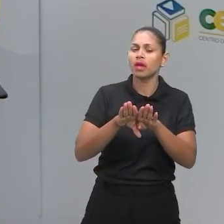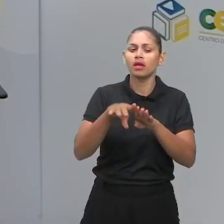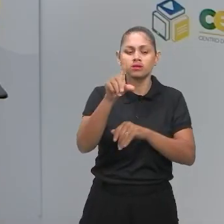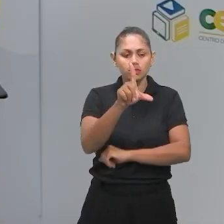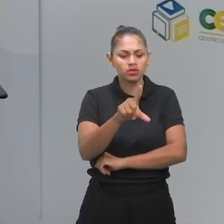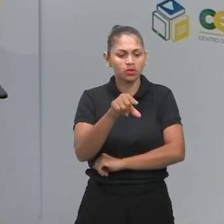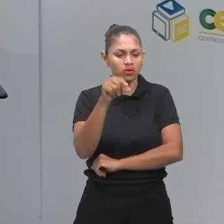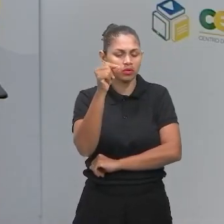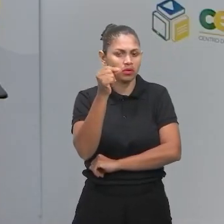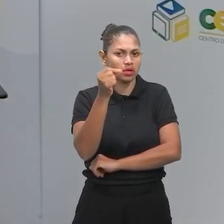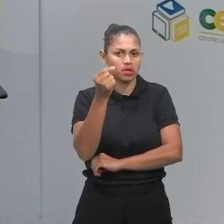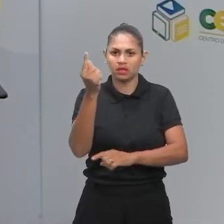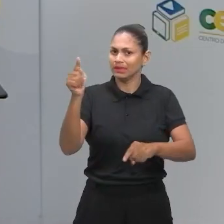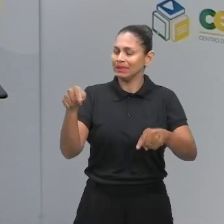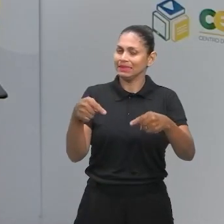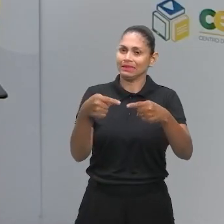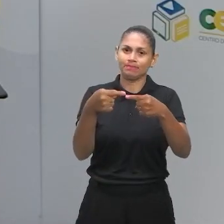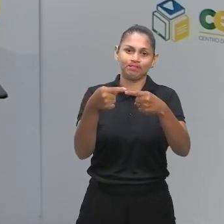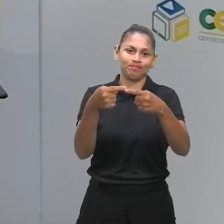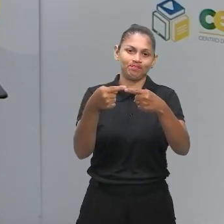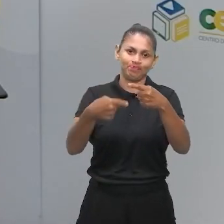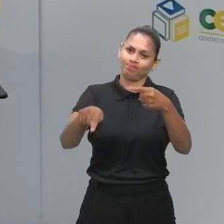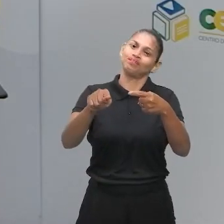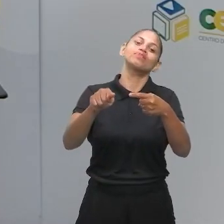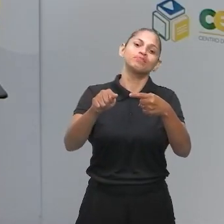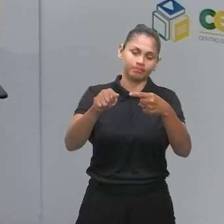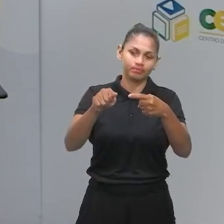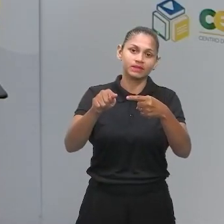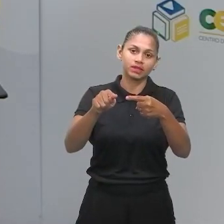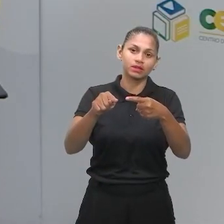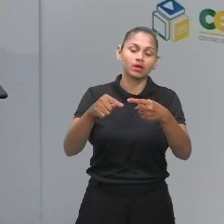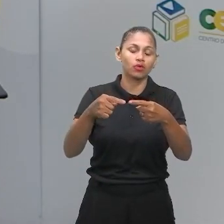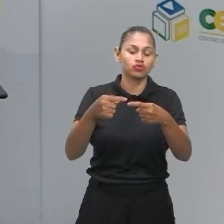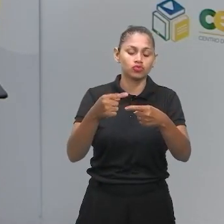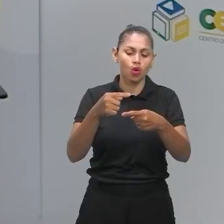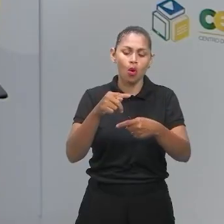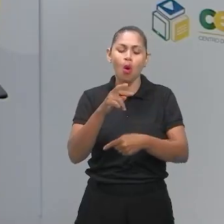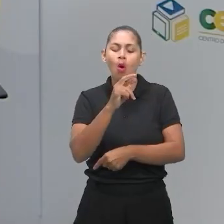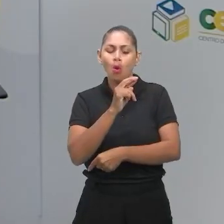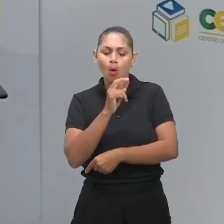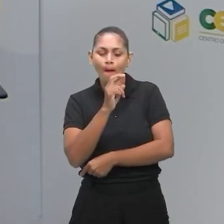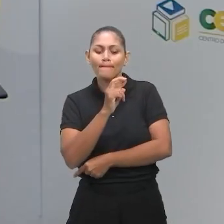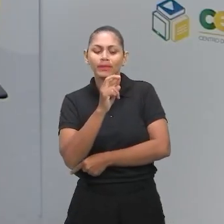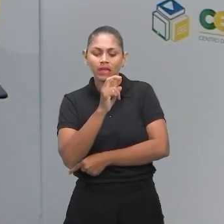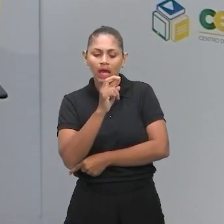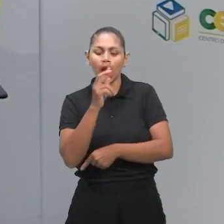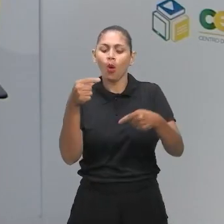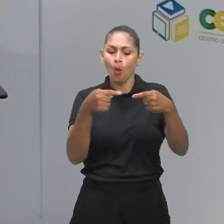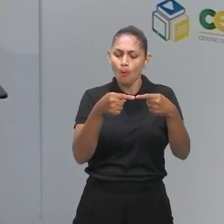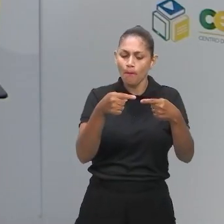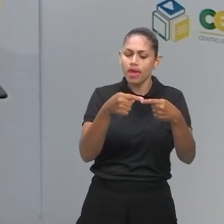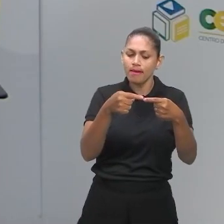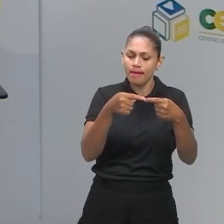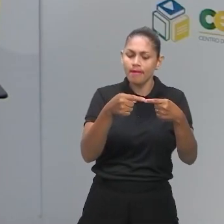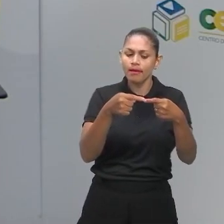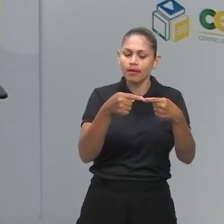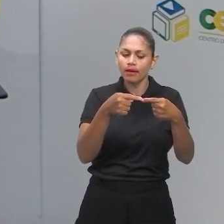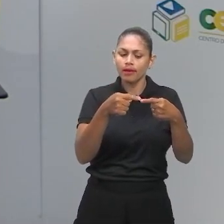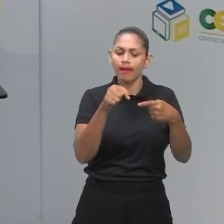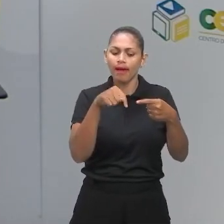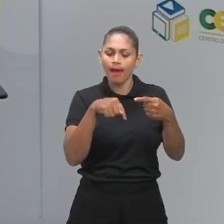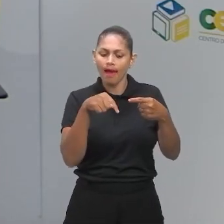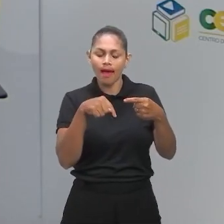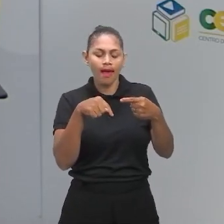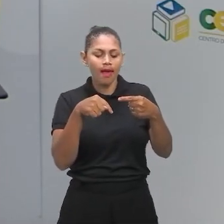facilmente. Apenas você olhando o comando da questão e as alternativas. Então, outra estratégia muito importante